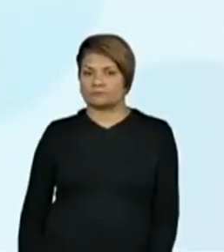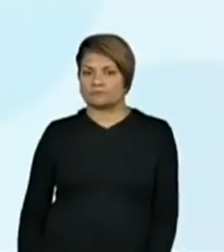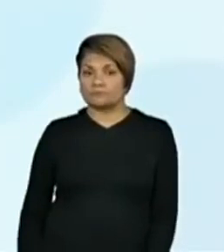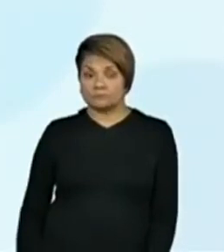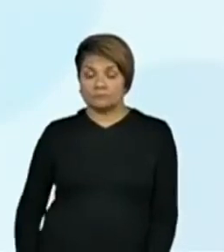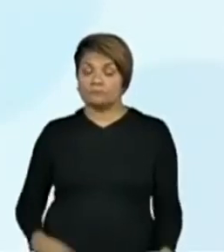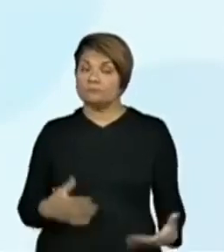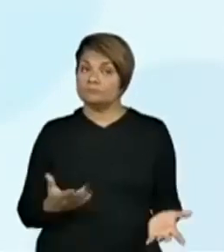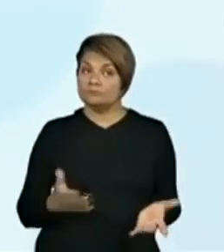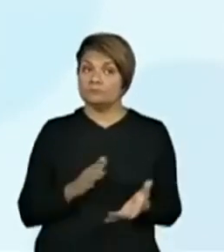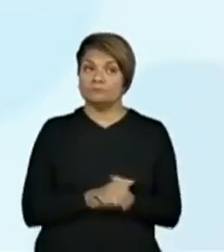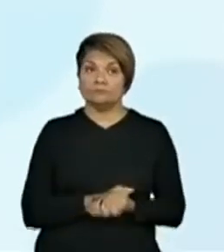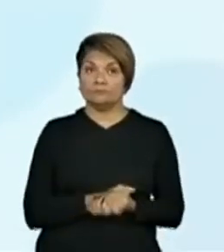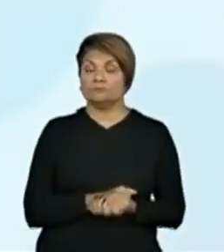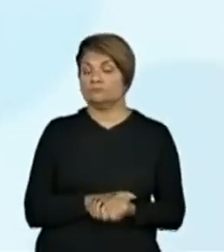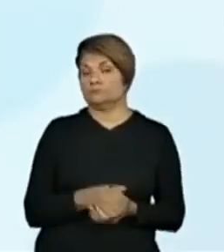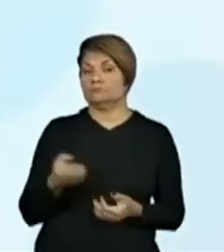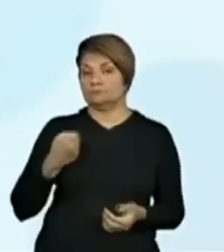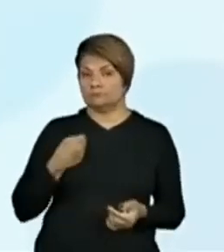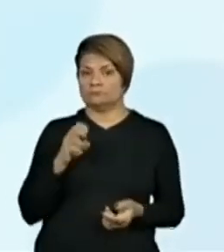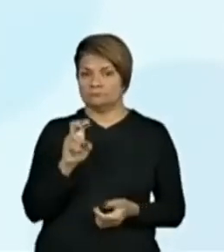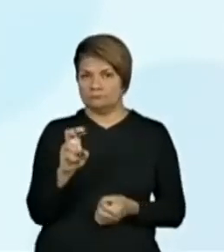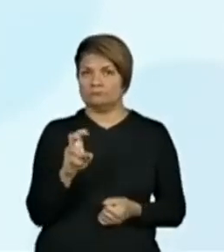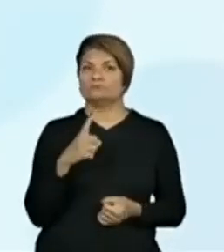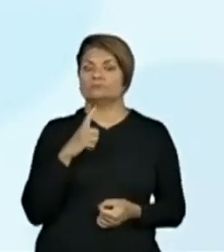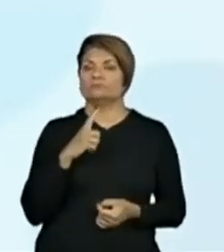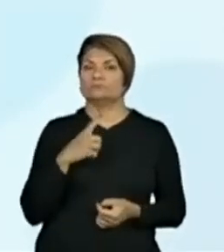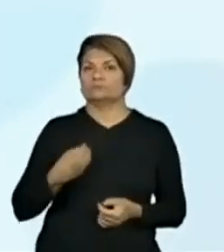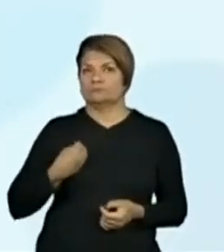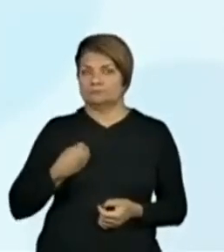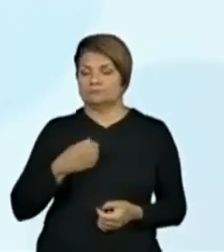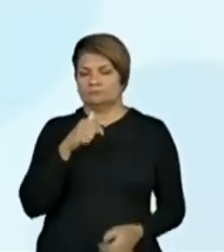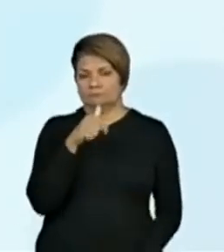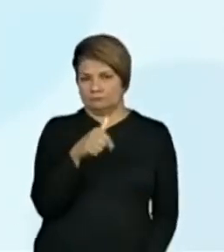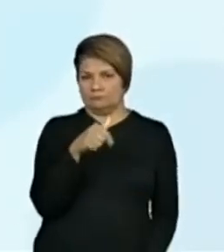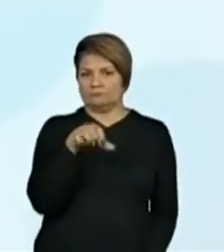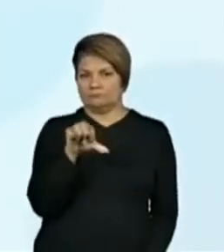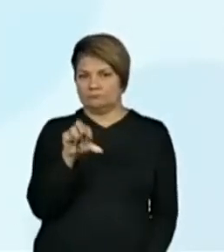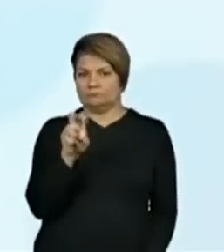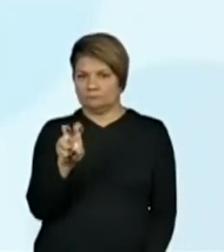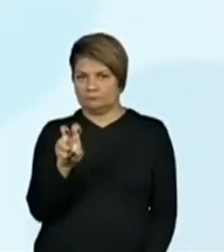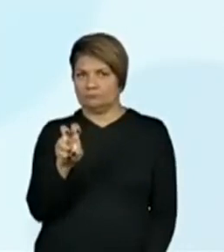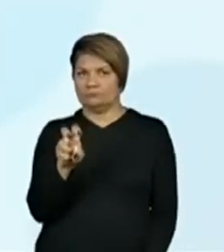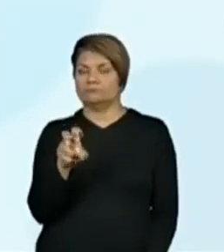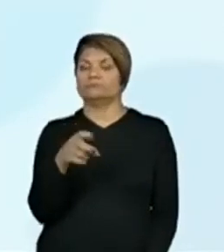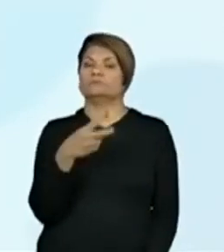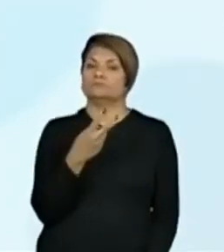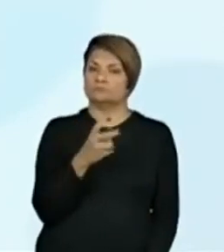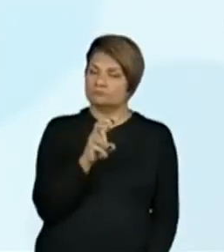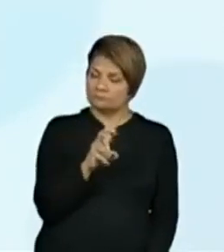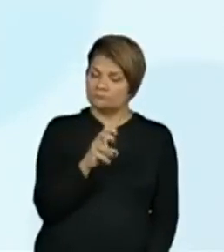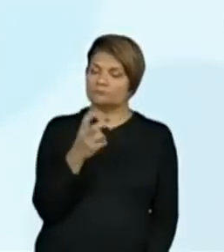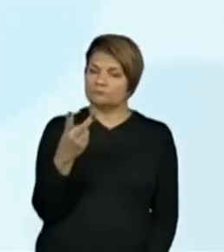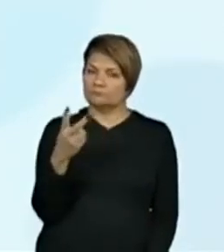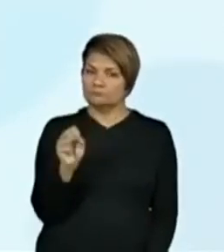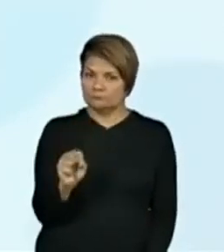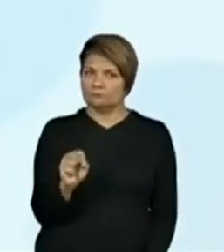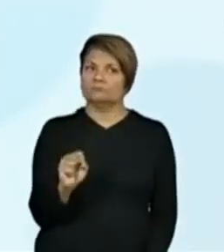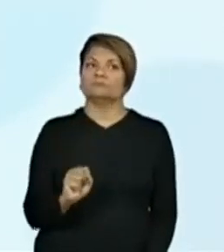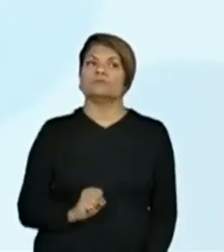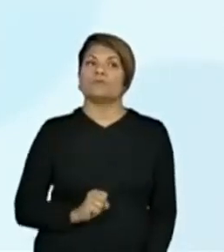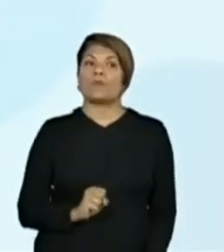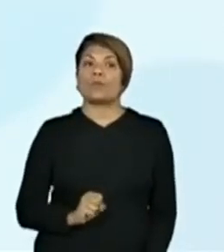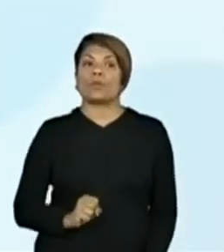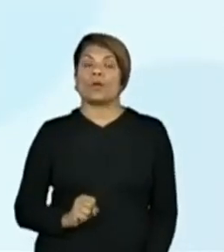algarismo 5 está presente nos números 795 e 528. O valor desse